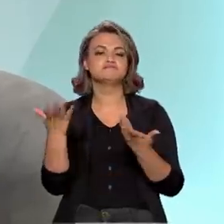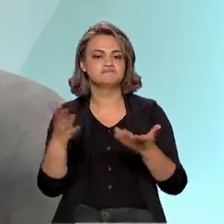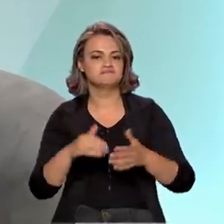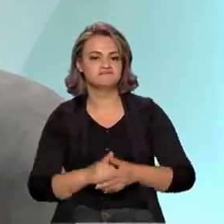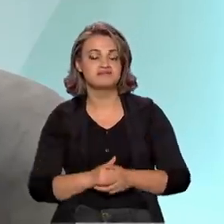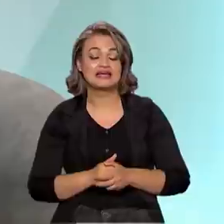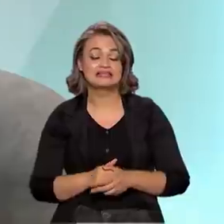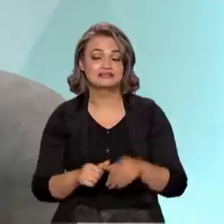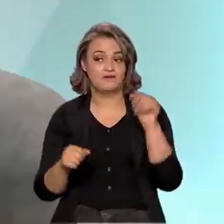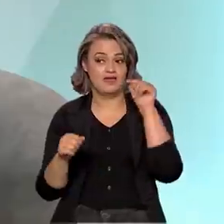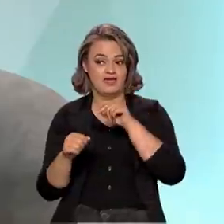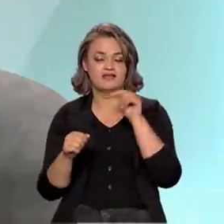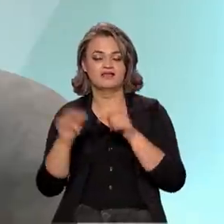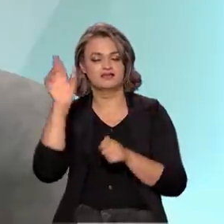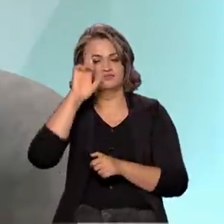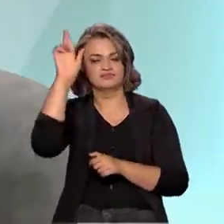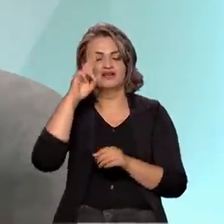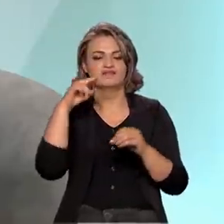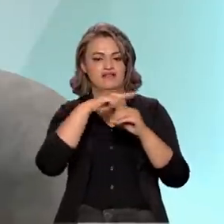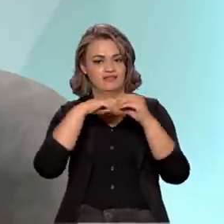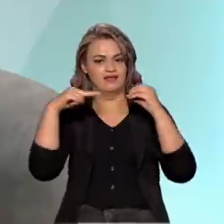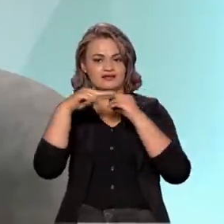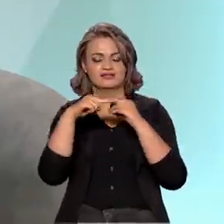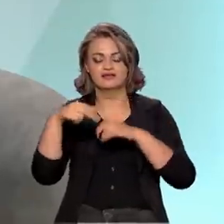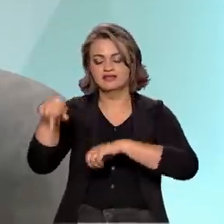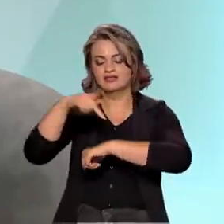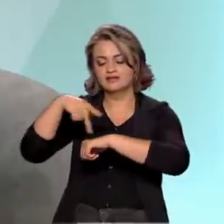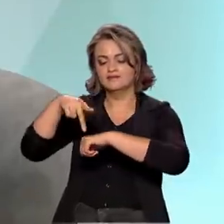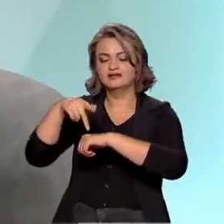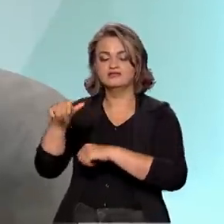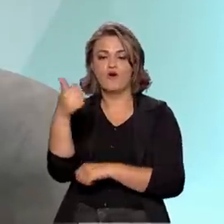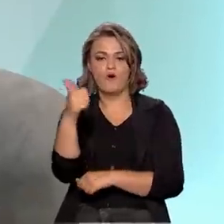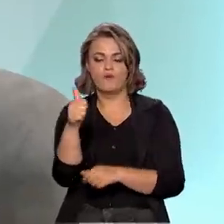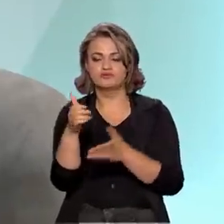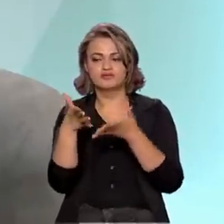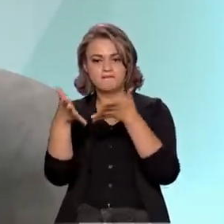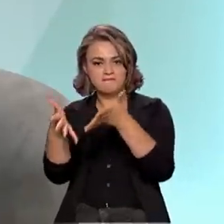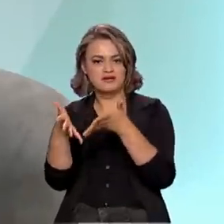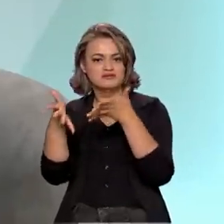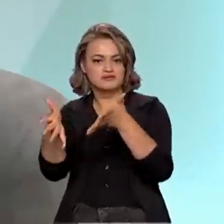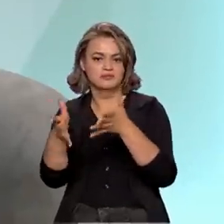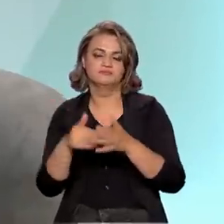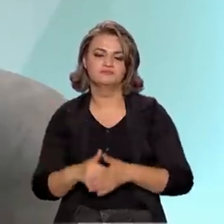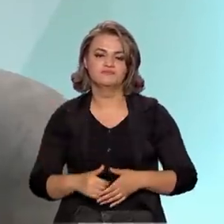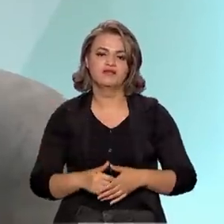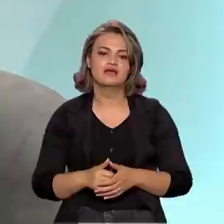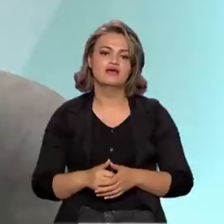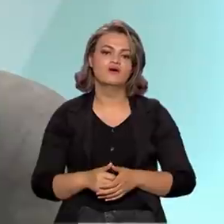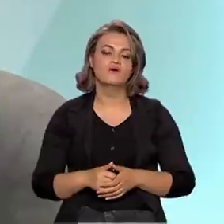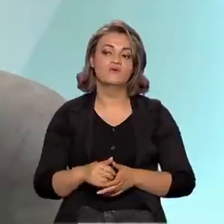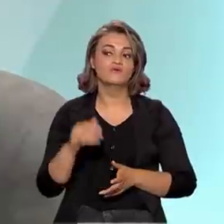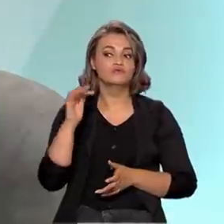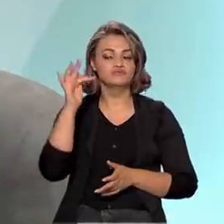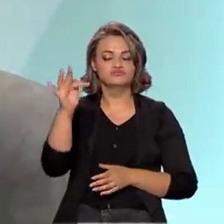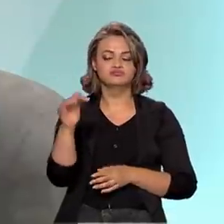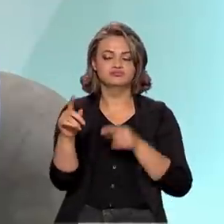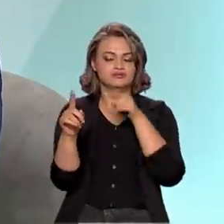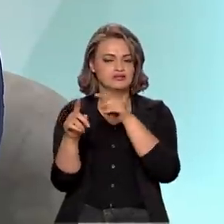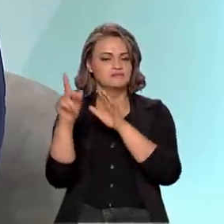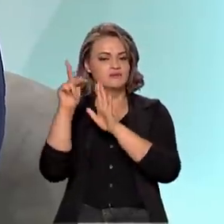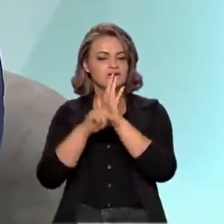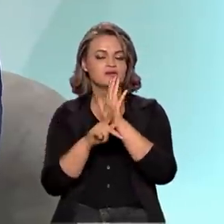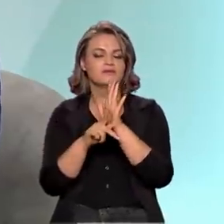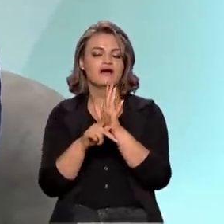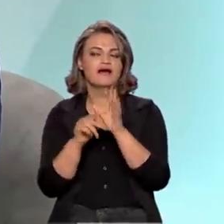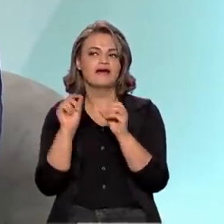liderado pela NASA, tem uma participação de 11 países e empresas privadas. O futuro do programa espacial está ligado